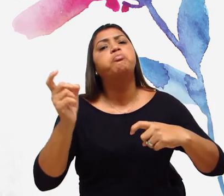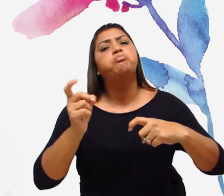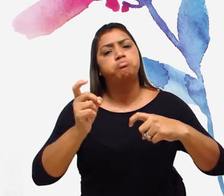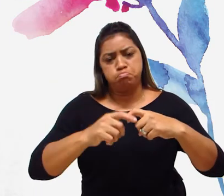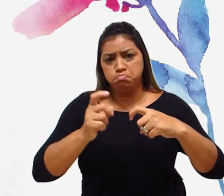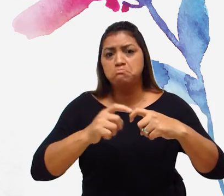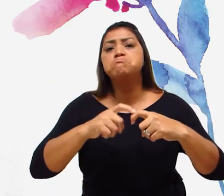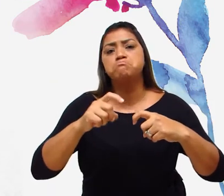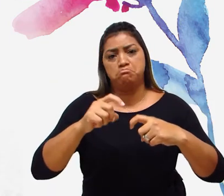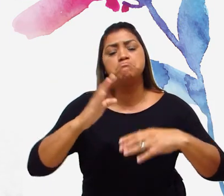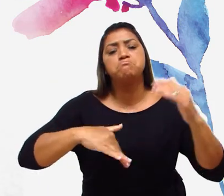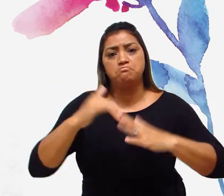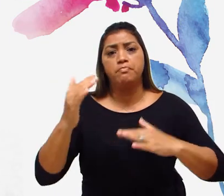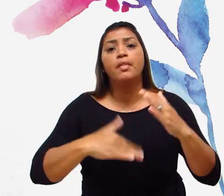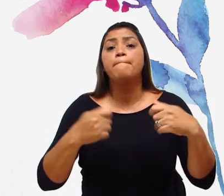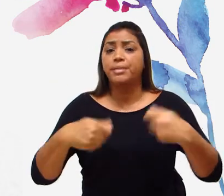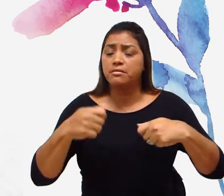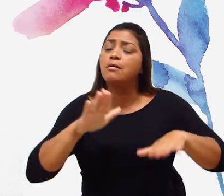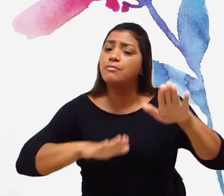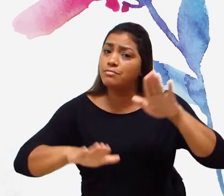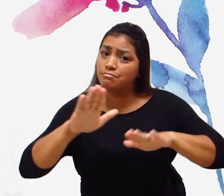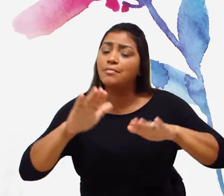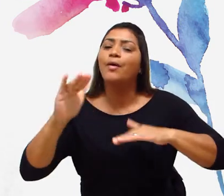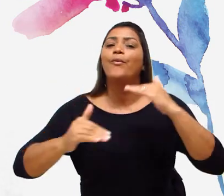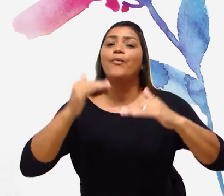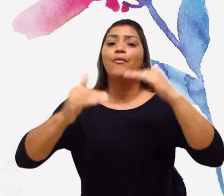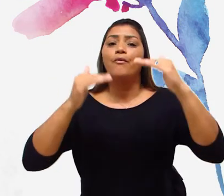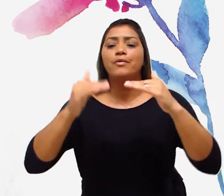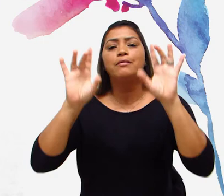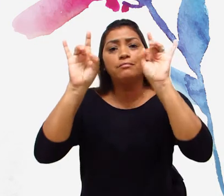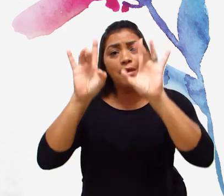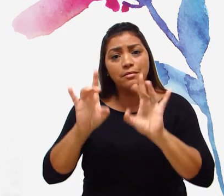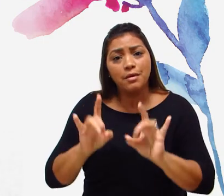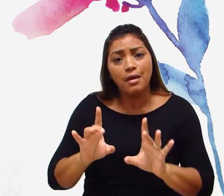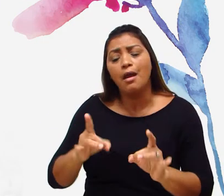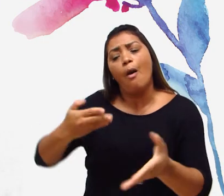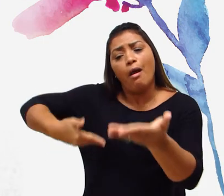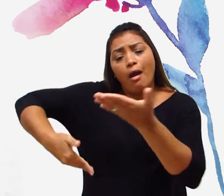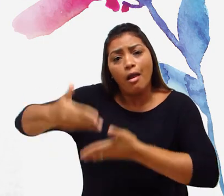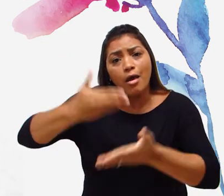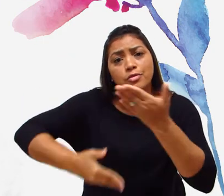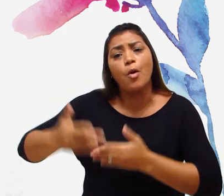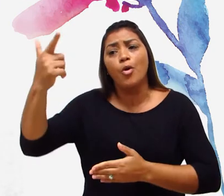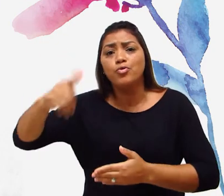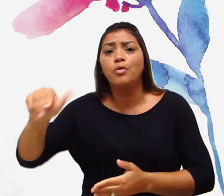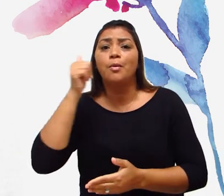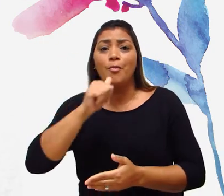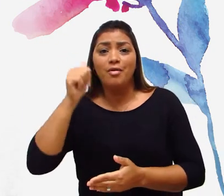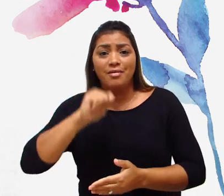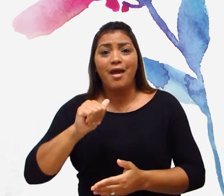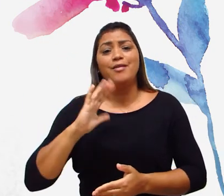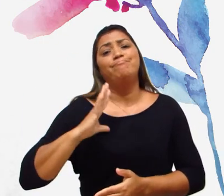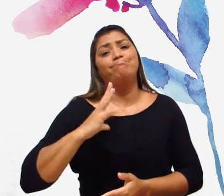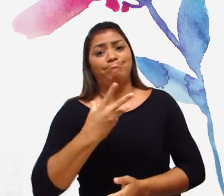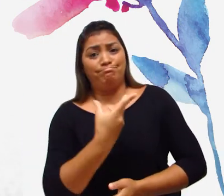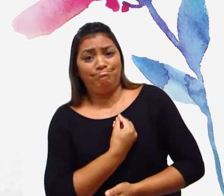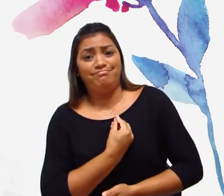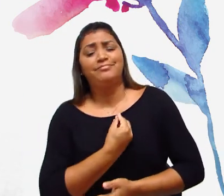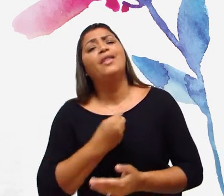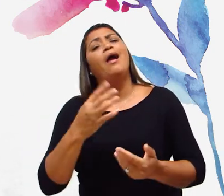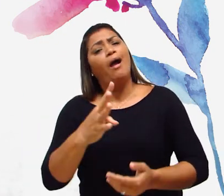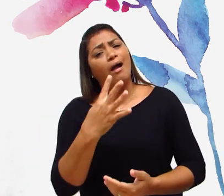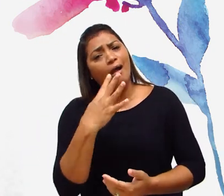profissionais de saúde. Precisamos desenvolver um cuidado mais econômico em relação às outras mulheres heterossexuais,